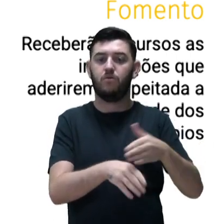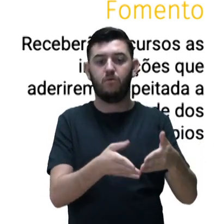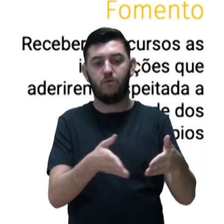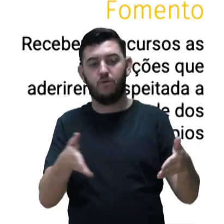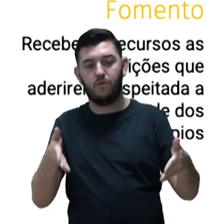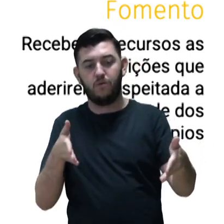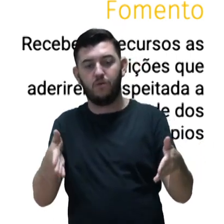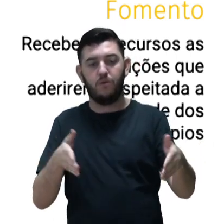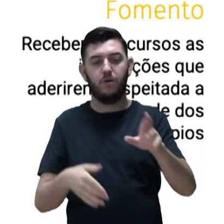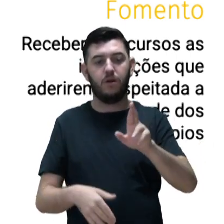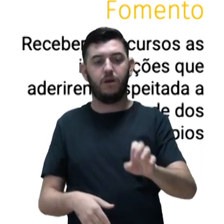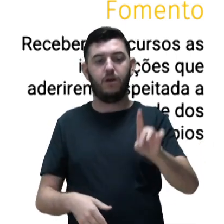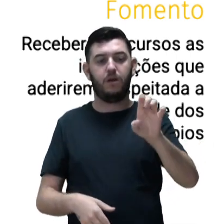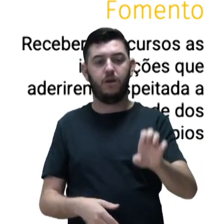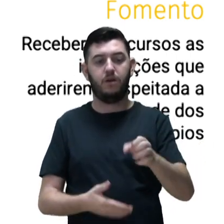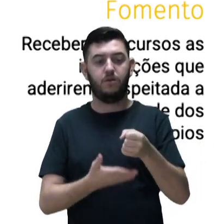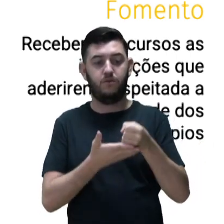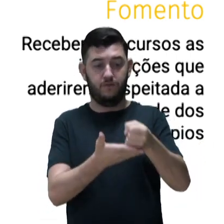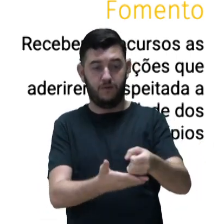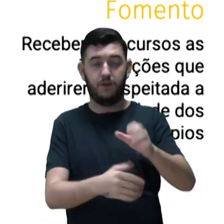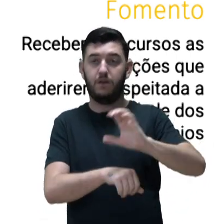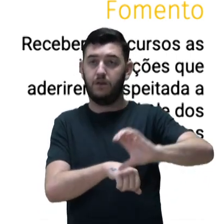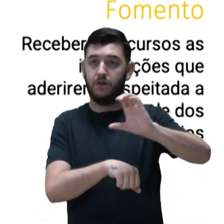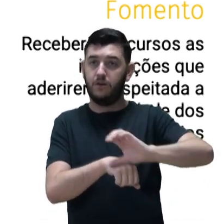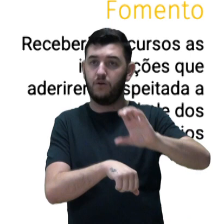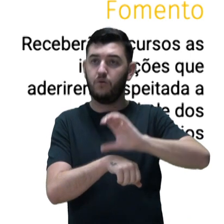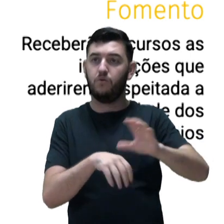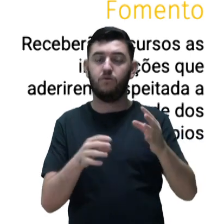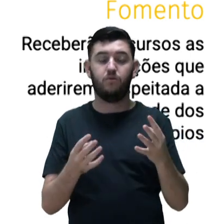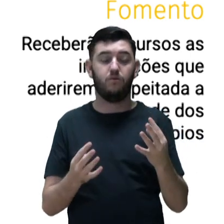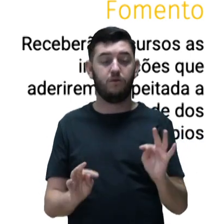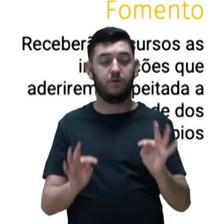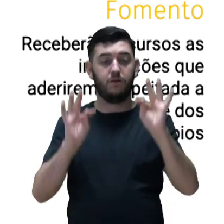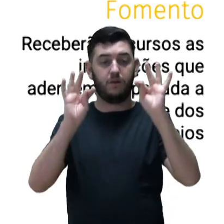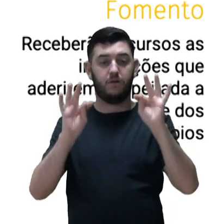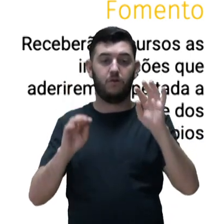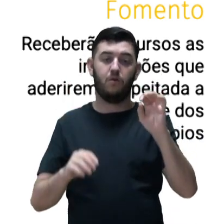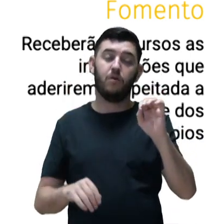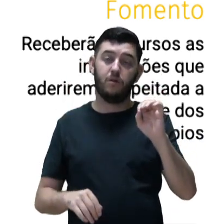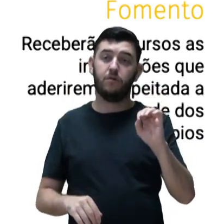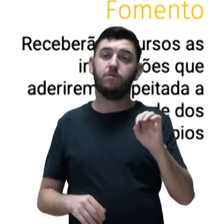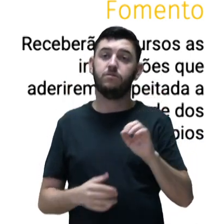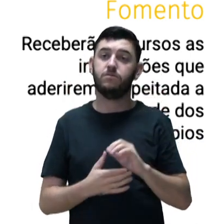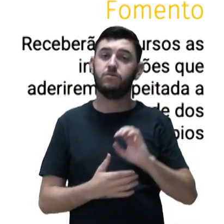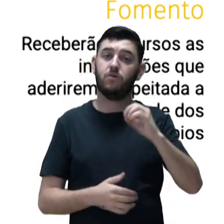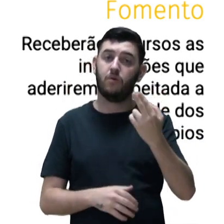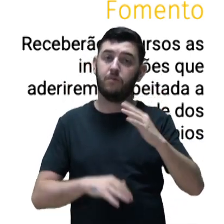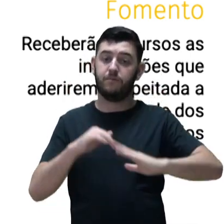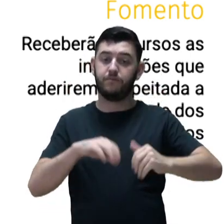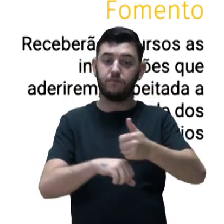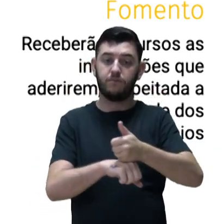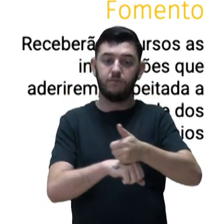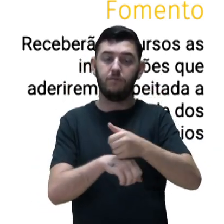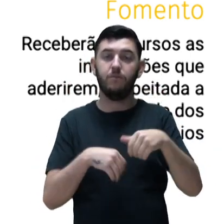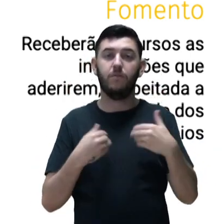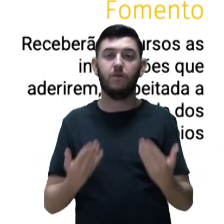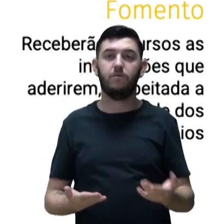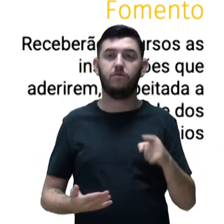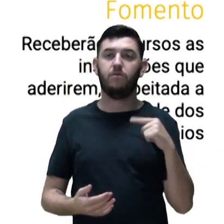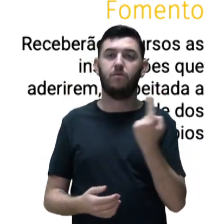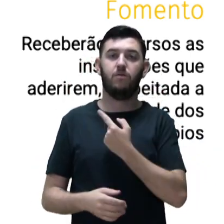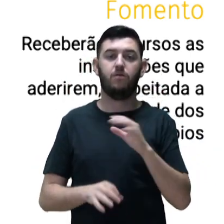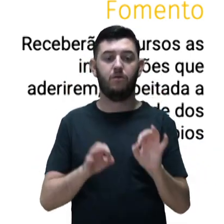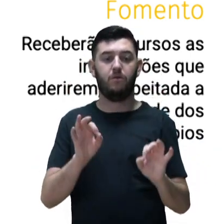ofertantes, com diferentes redes ofertantes da educação profissional e tecnológica. Nesse caso, a gente abriu um chamamento